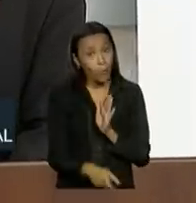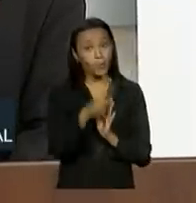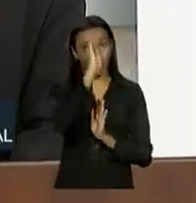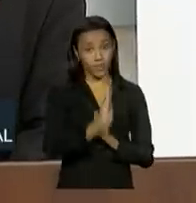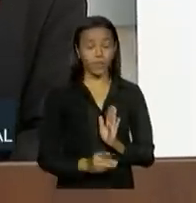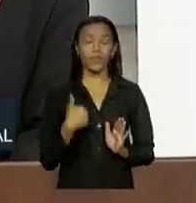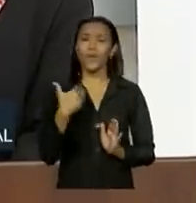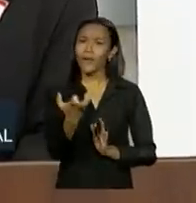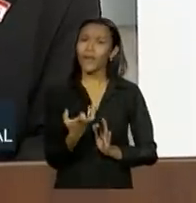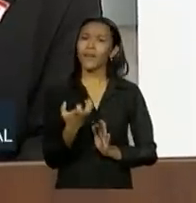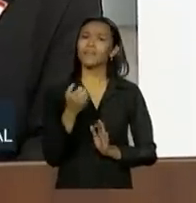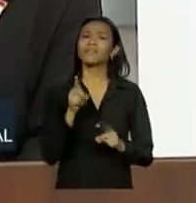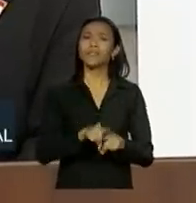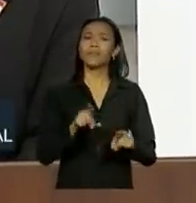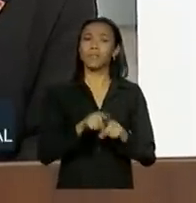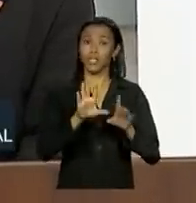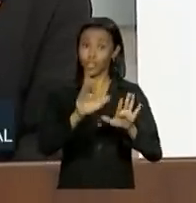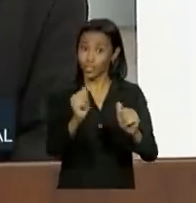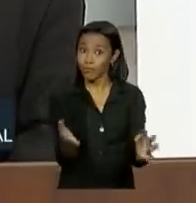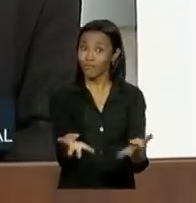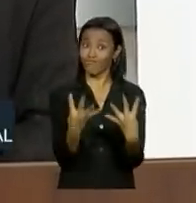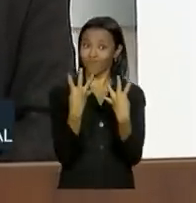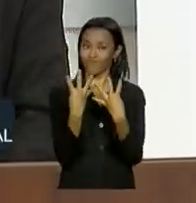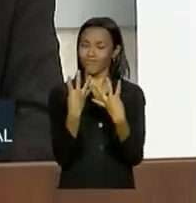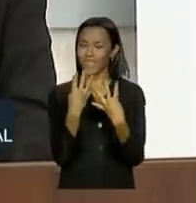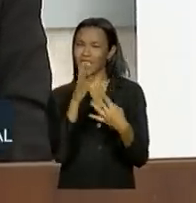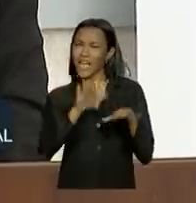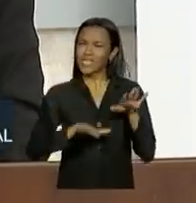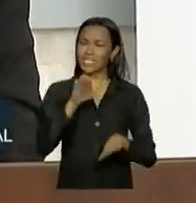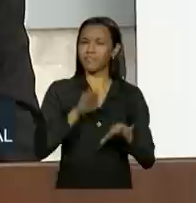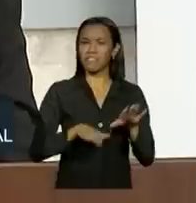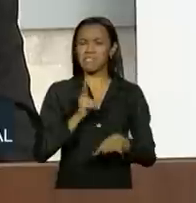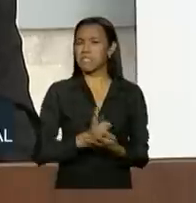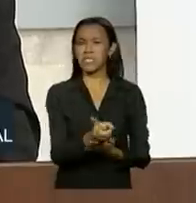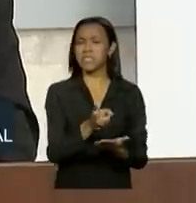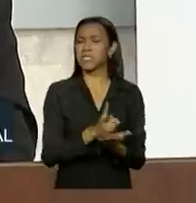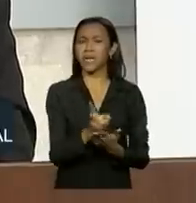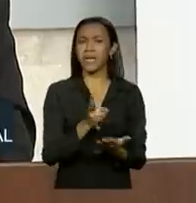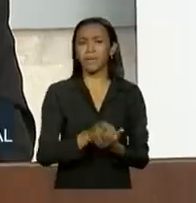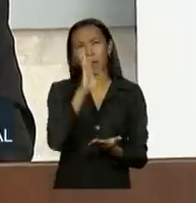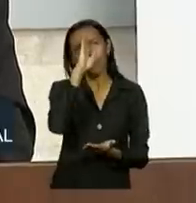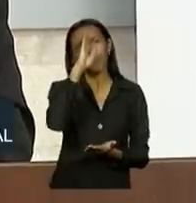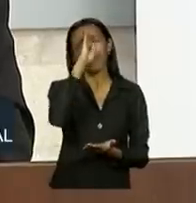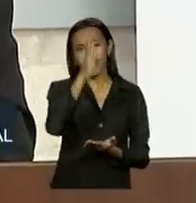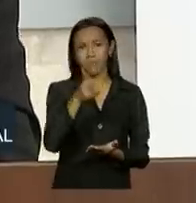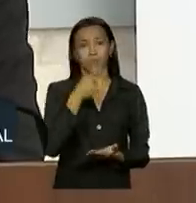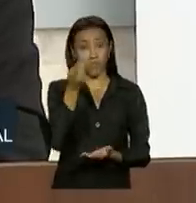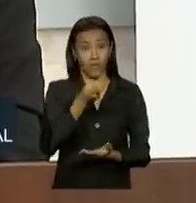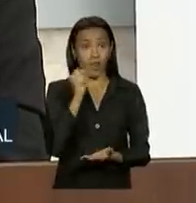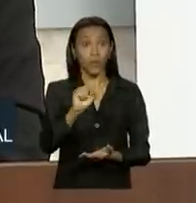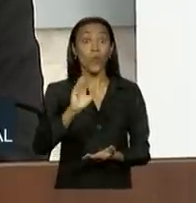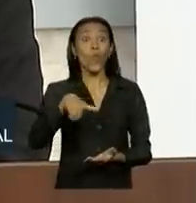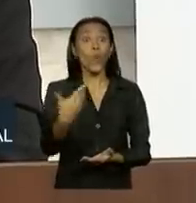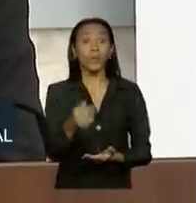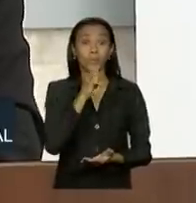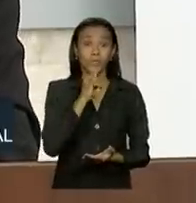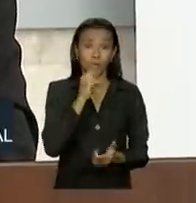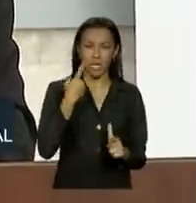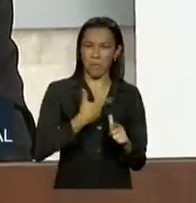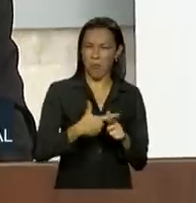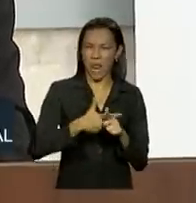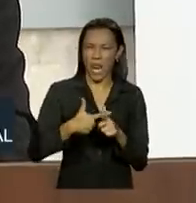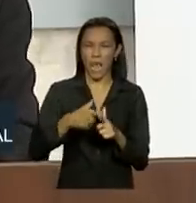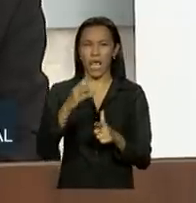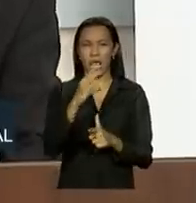E eu quero chamar a atenção para uma questão que às vezes nem sempre é colocada como fundamental quando se tem crise, porque